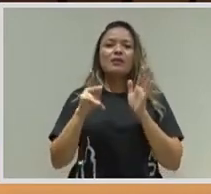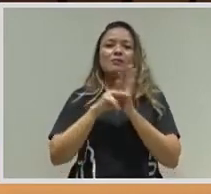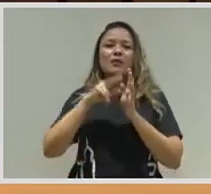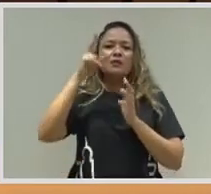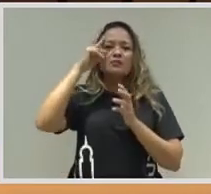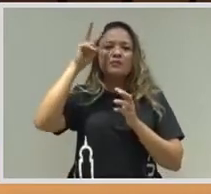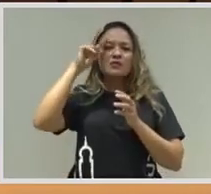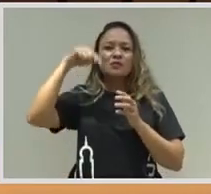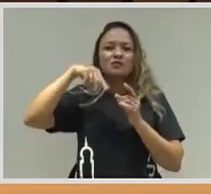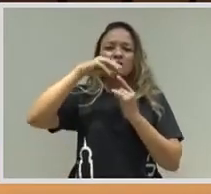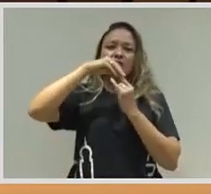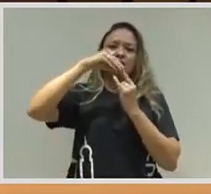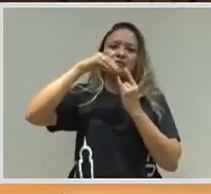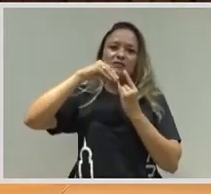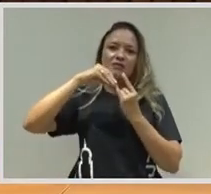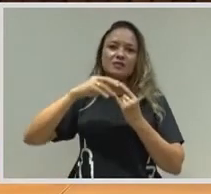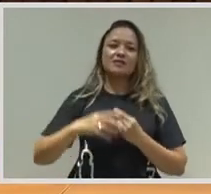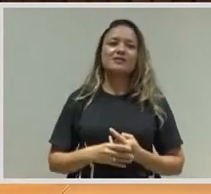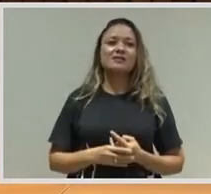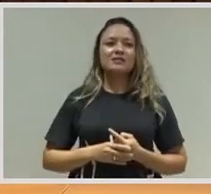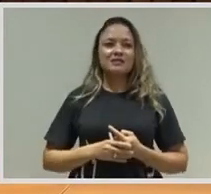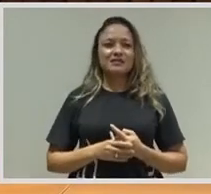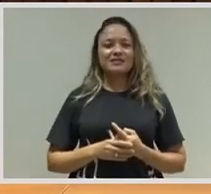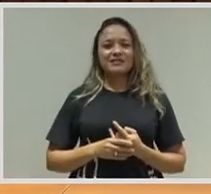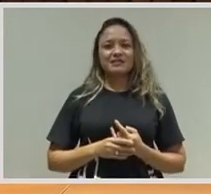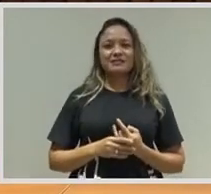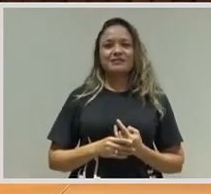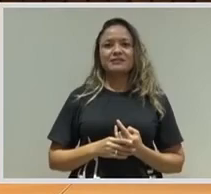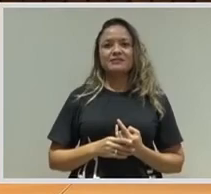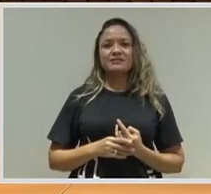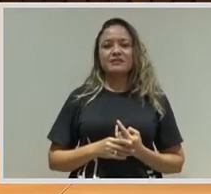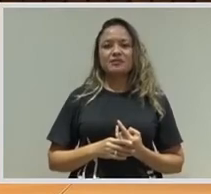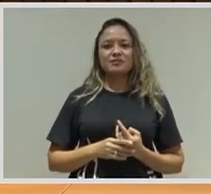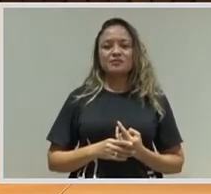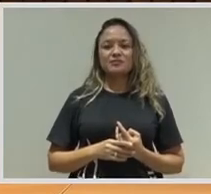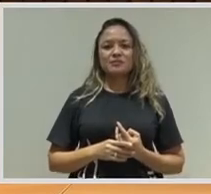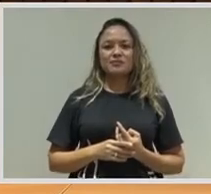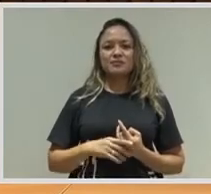Você lembrou o meu lado historiador, então tem uma história. Obrigado. Obrigado.